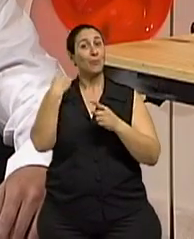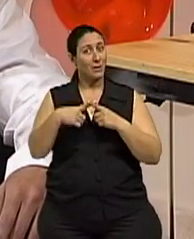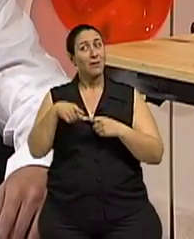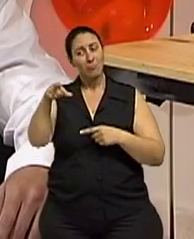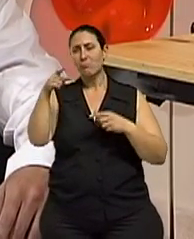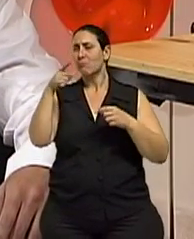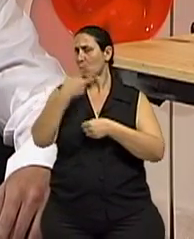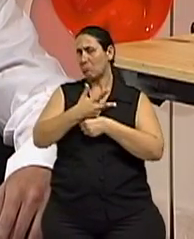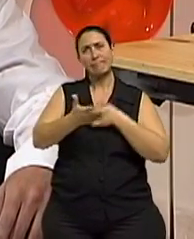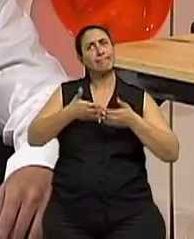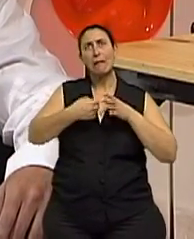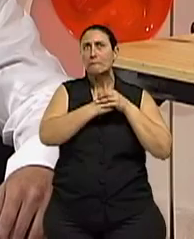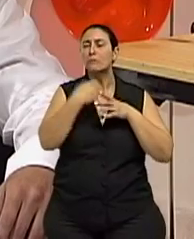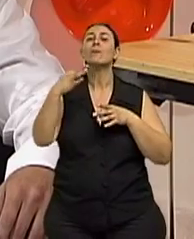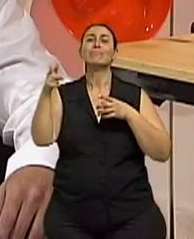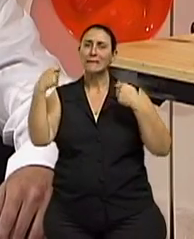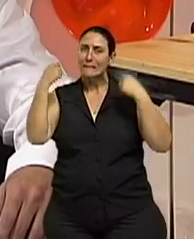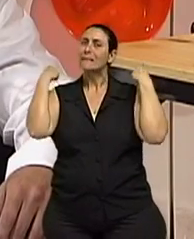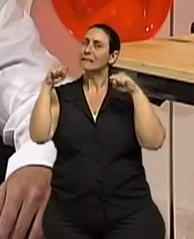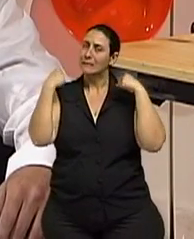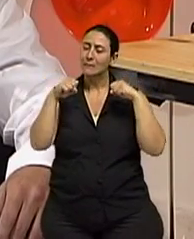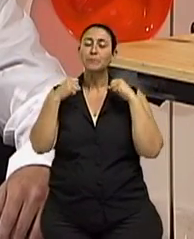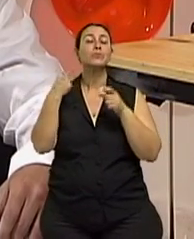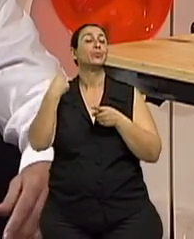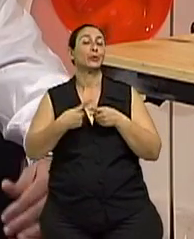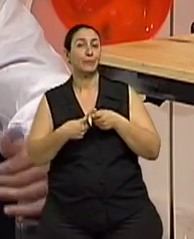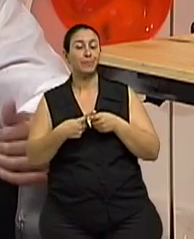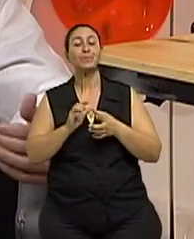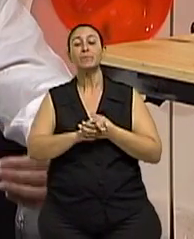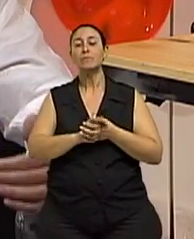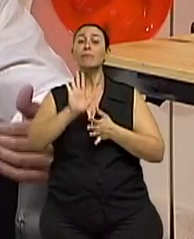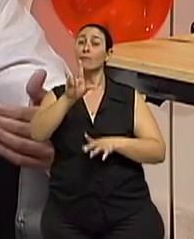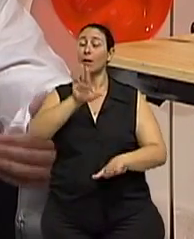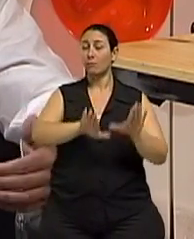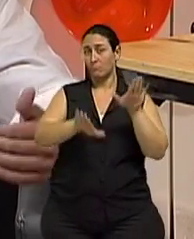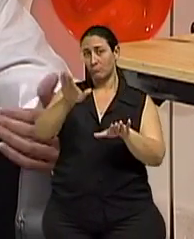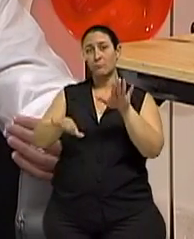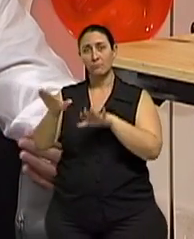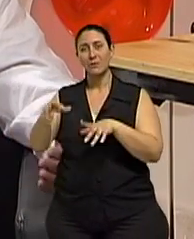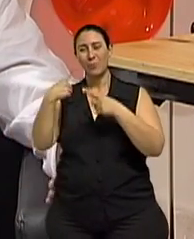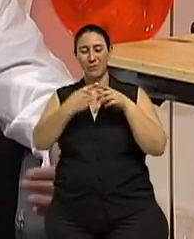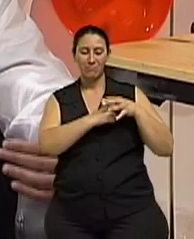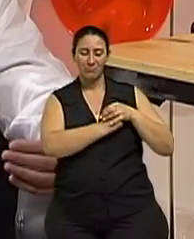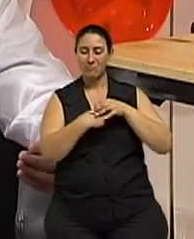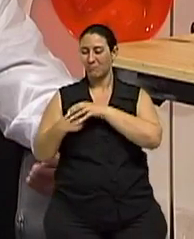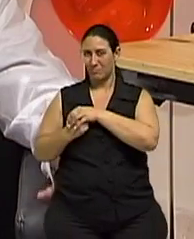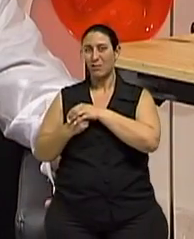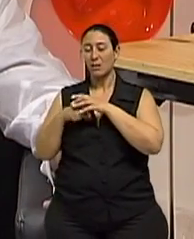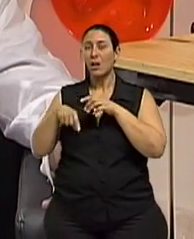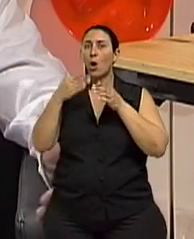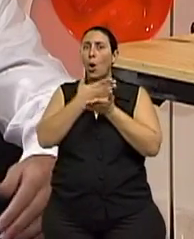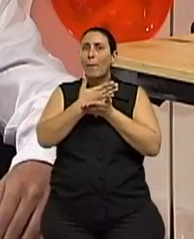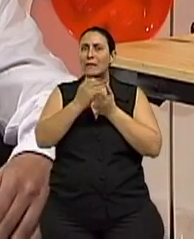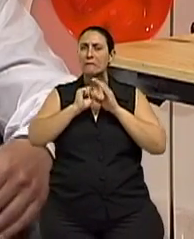fazer atividade física. É claro que em algumas situações, o desgaste do quadril, ele começa a ser um desgaste mais